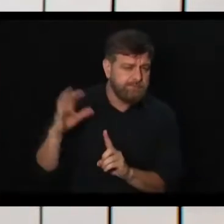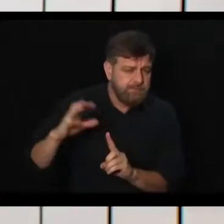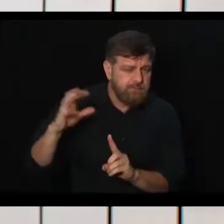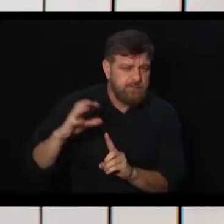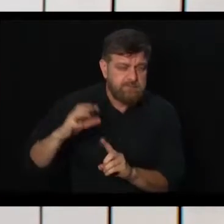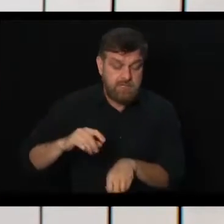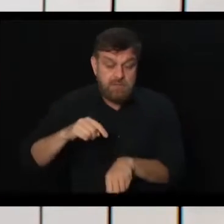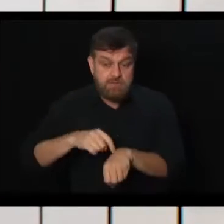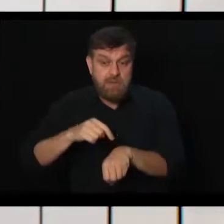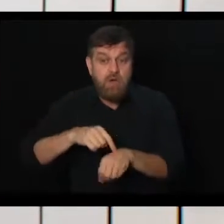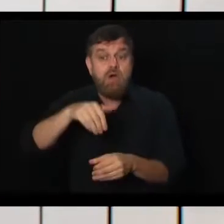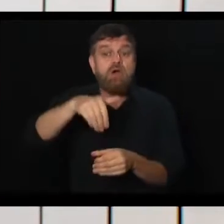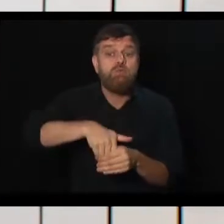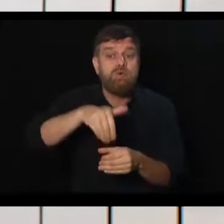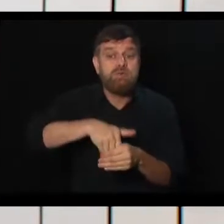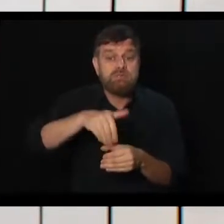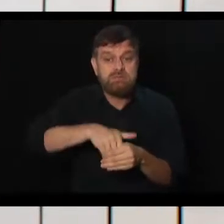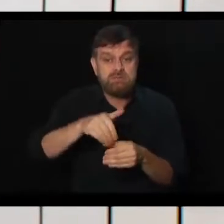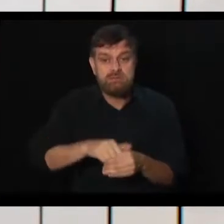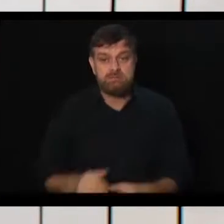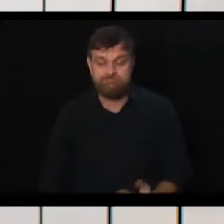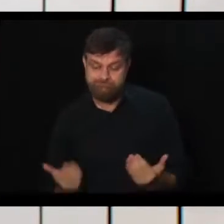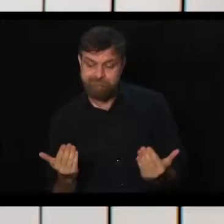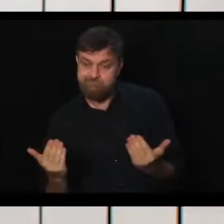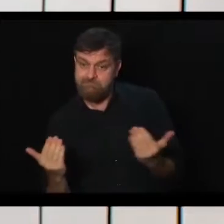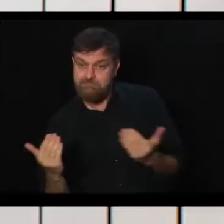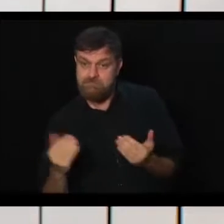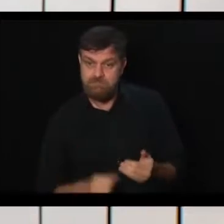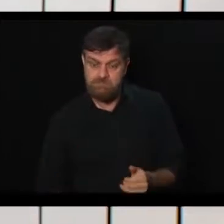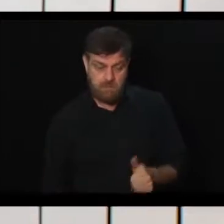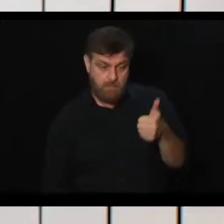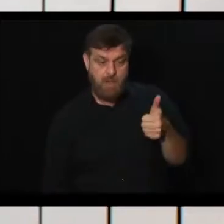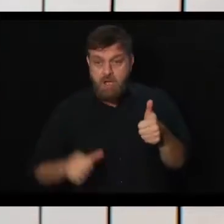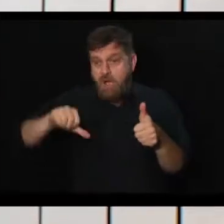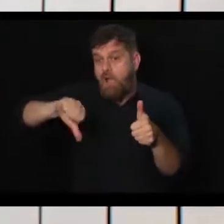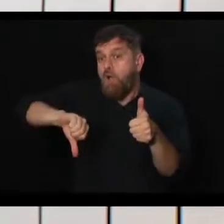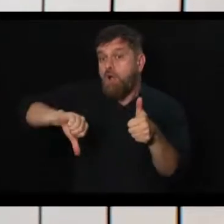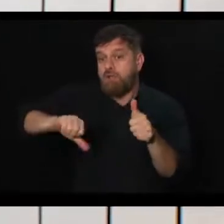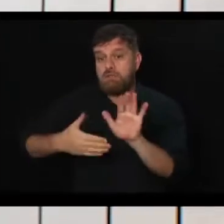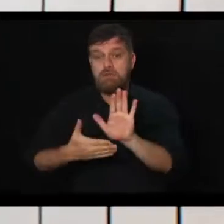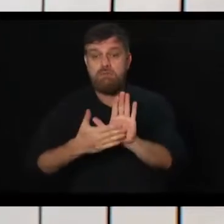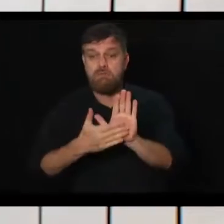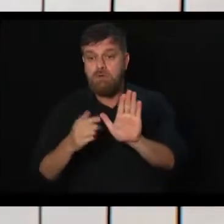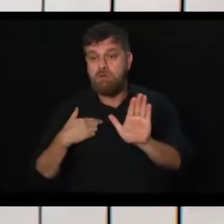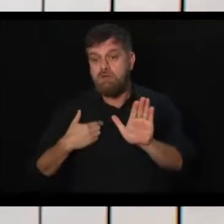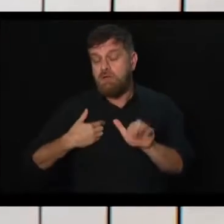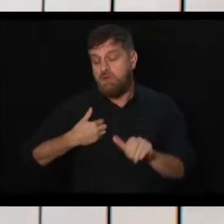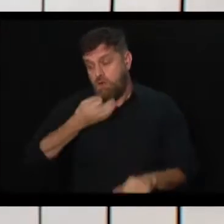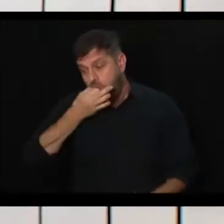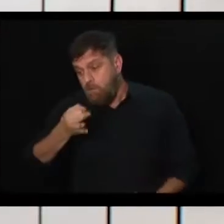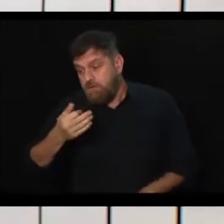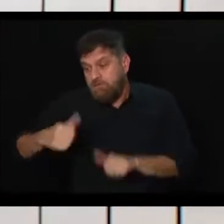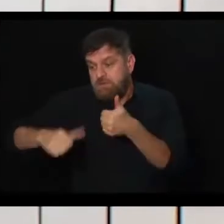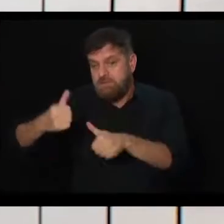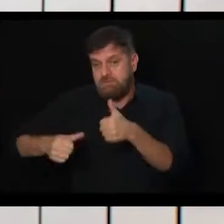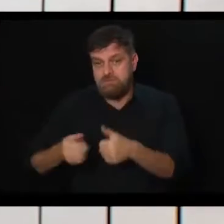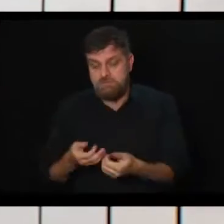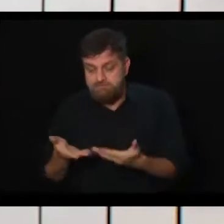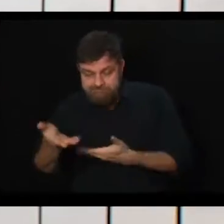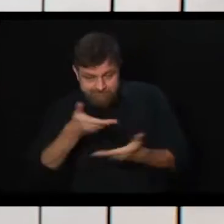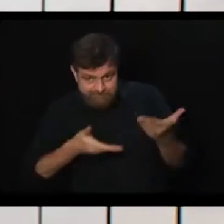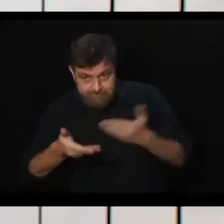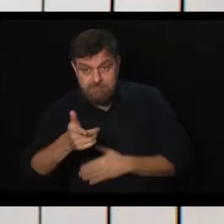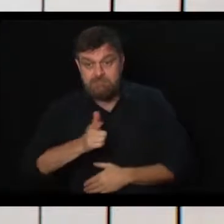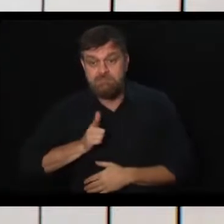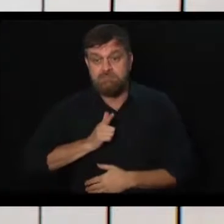votação? Quais os prós e contras da proposta? É o que vamos discutir no Questão de Ordem de hoje, que conta